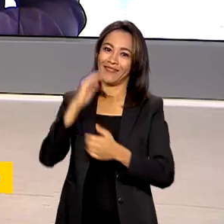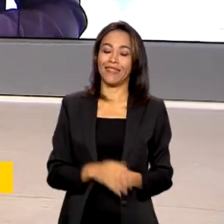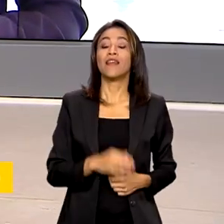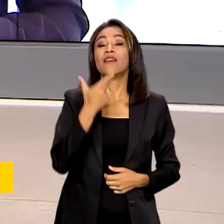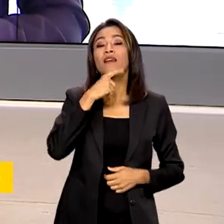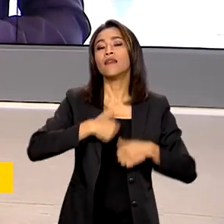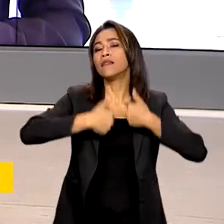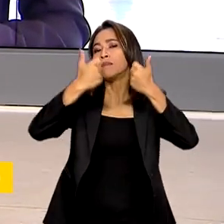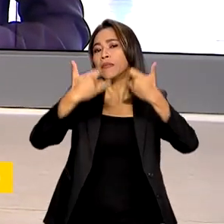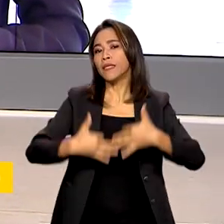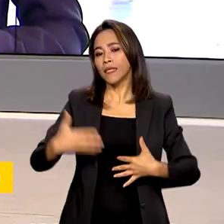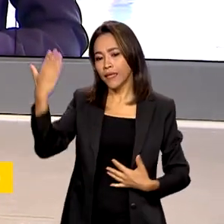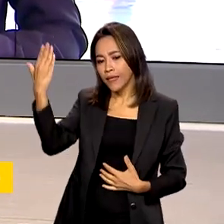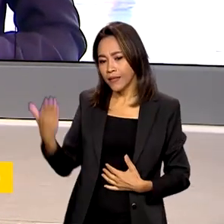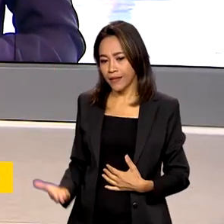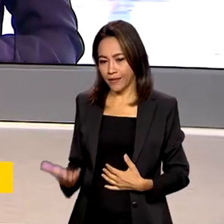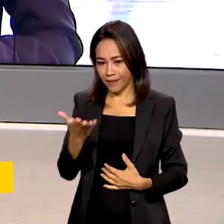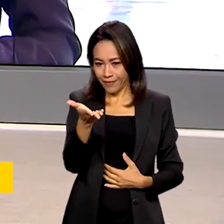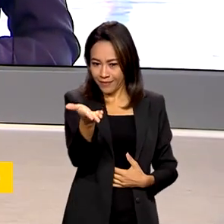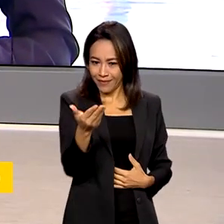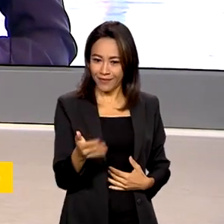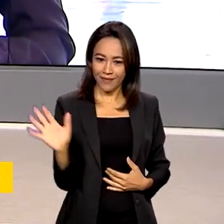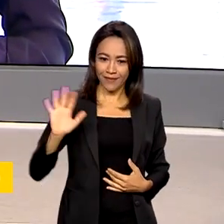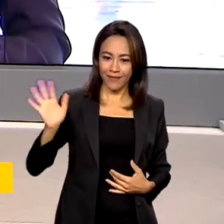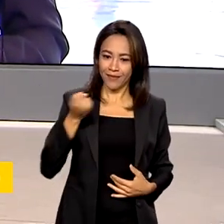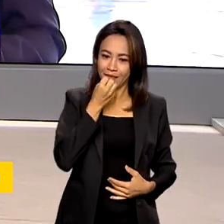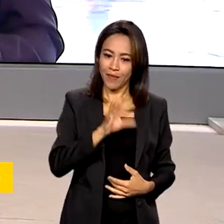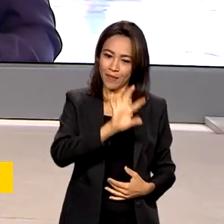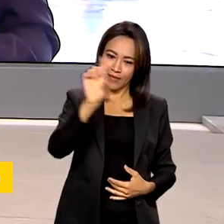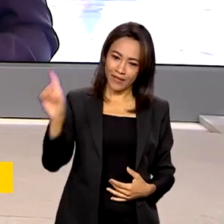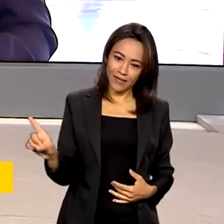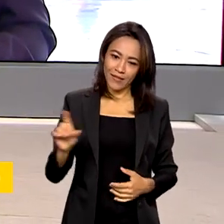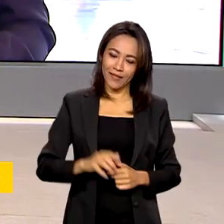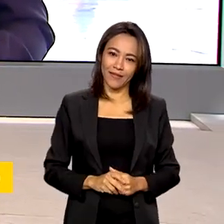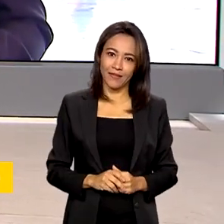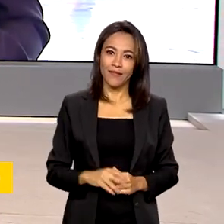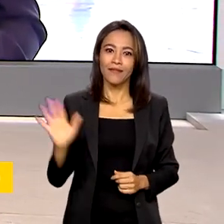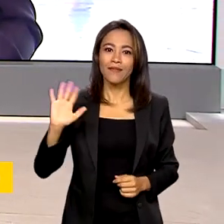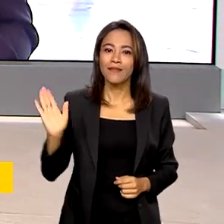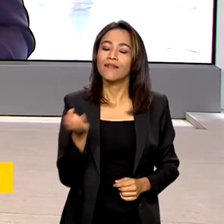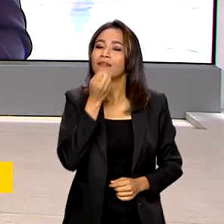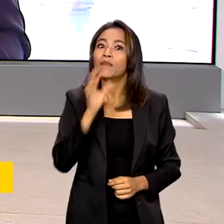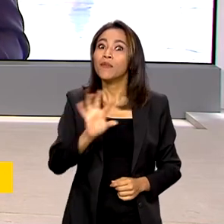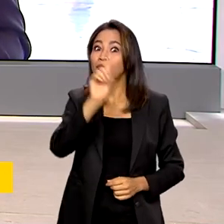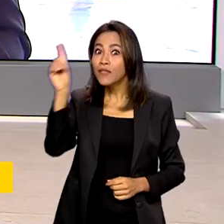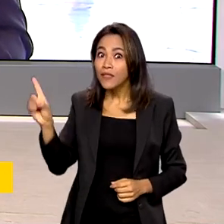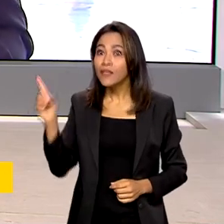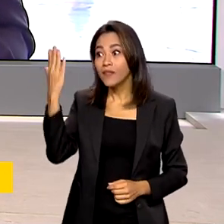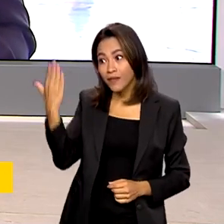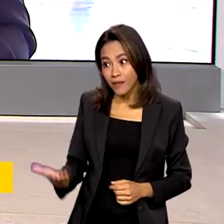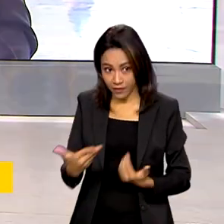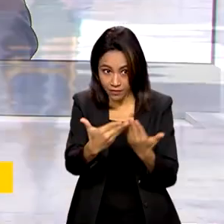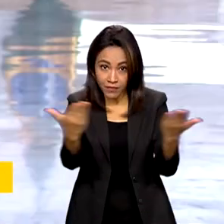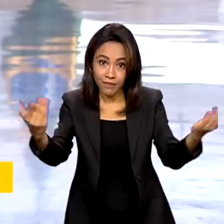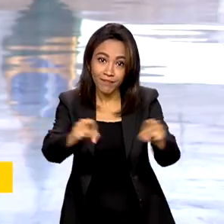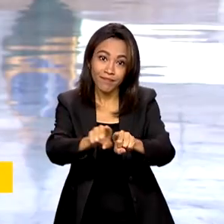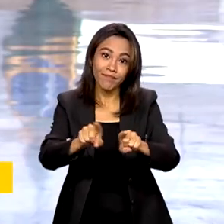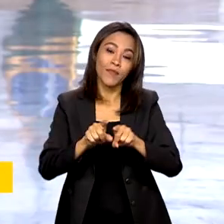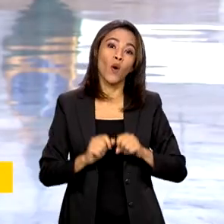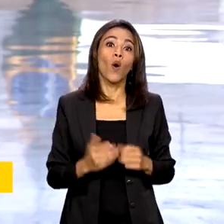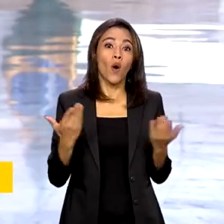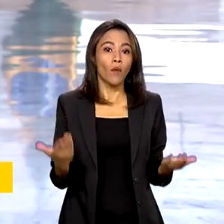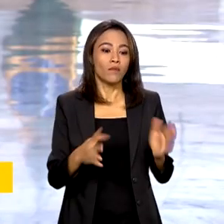repórter Glauco de Queiroz. Olá Glauco, bom dia pra você. Olá Roberto, bom dia pra você e bom dia a todos. Olha, o texto